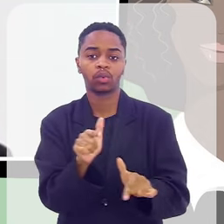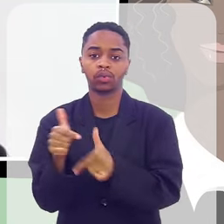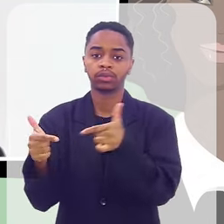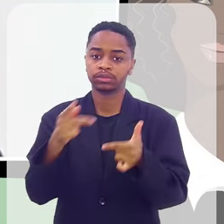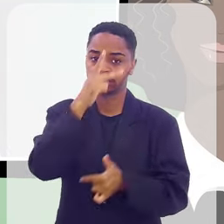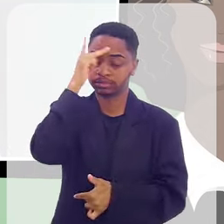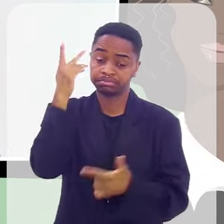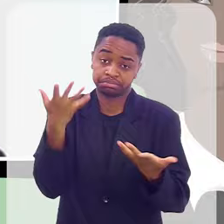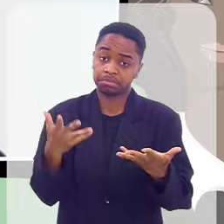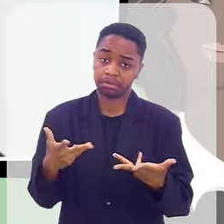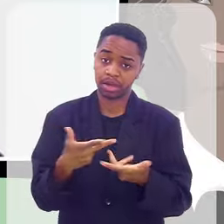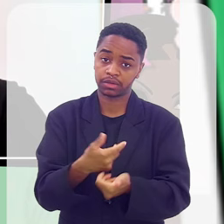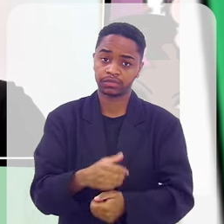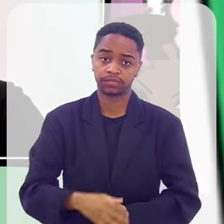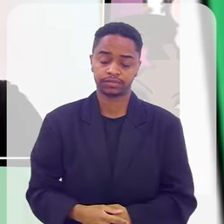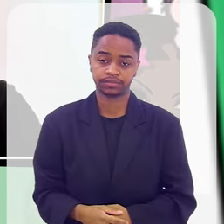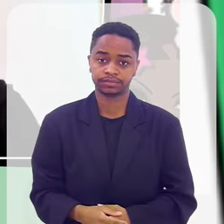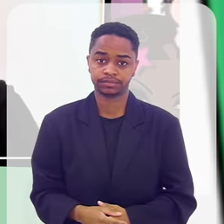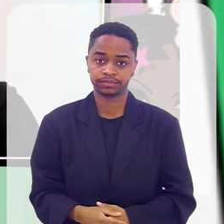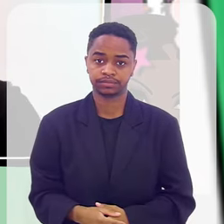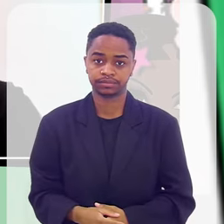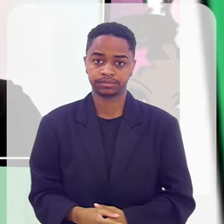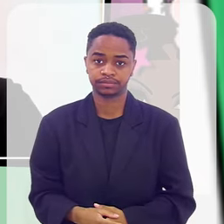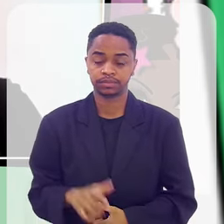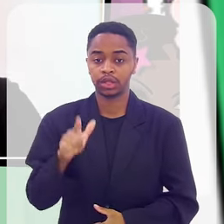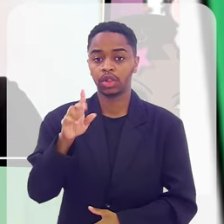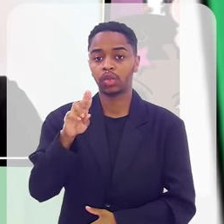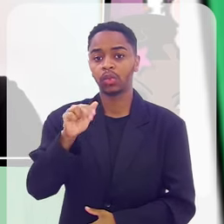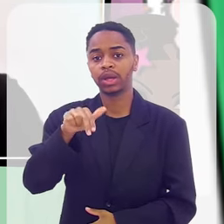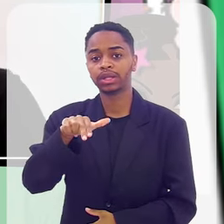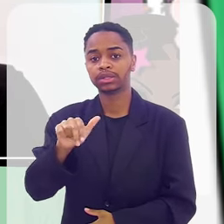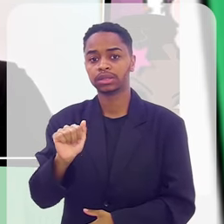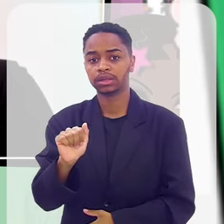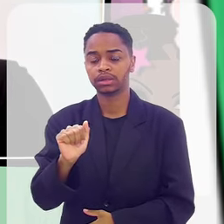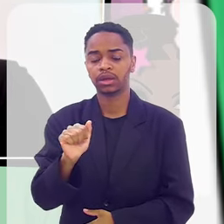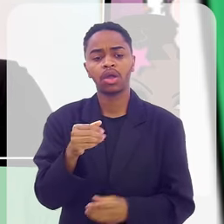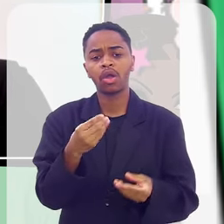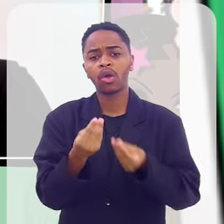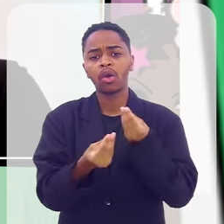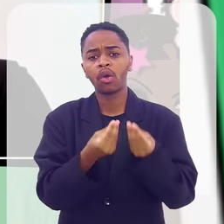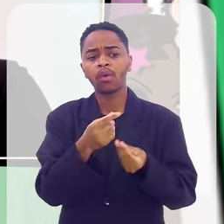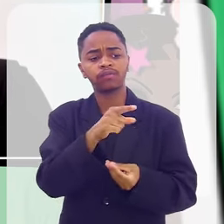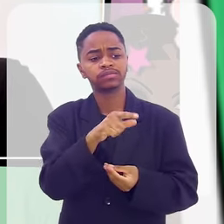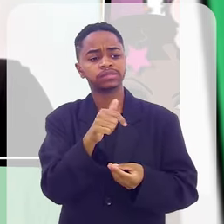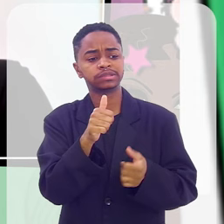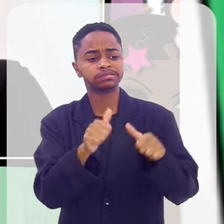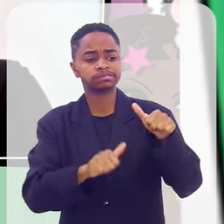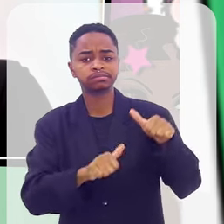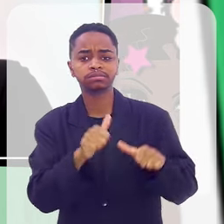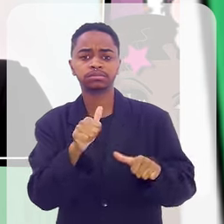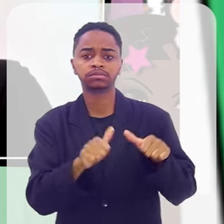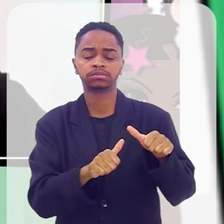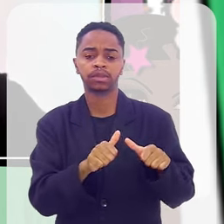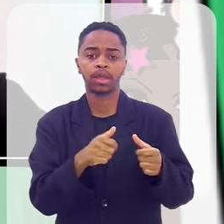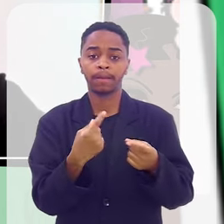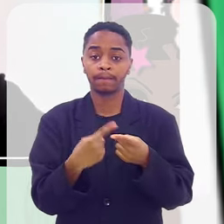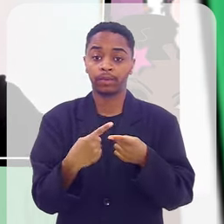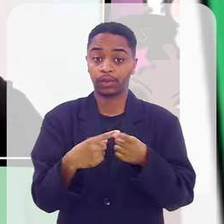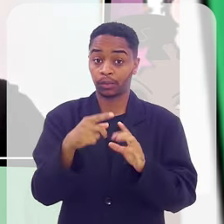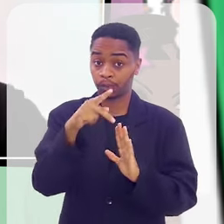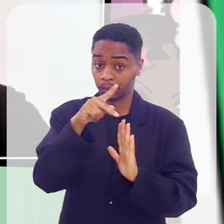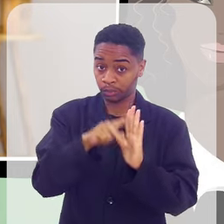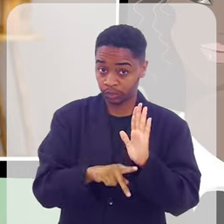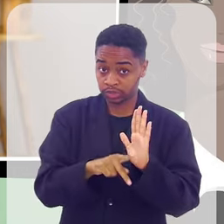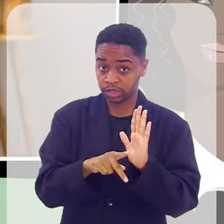pessoas. Isso é fantástico. Luana, e você, como que você faz essa análise? Porque o projeto